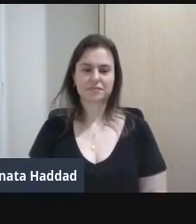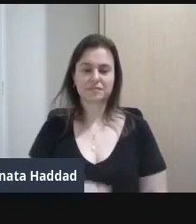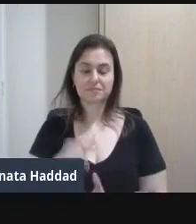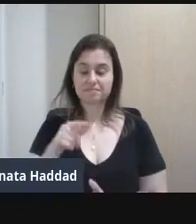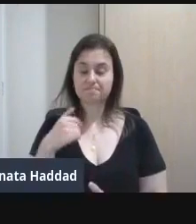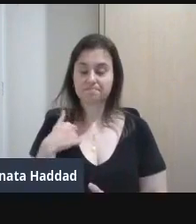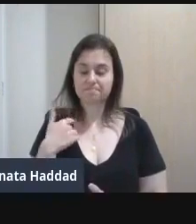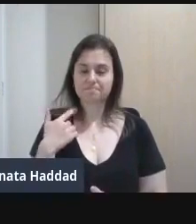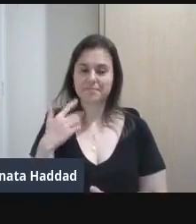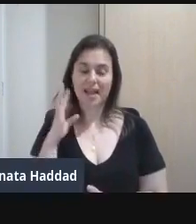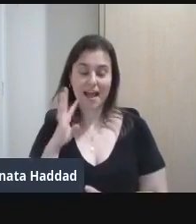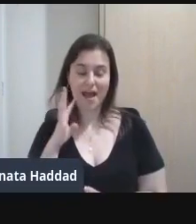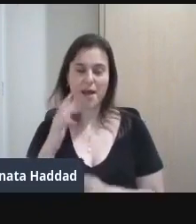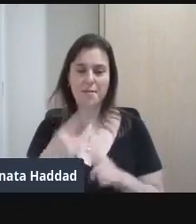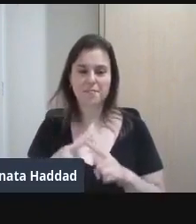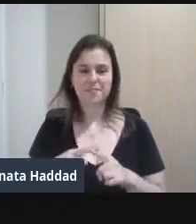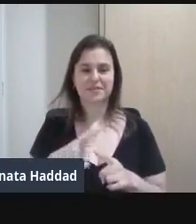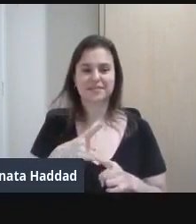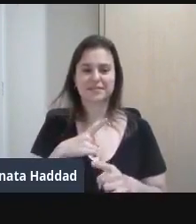Você